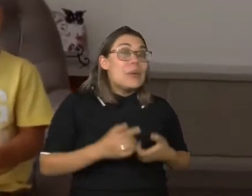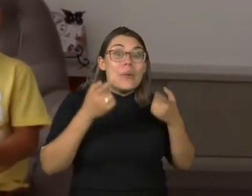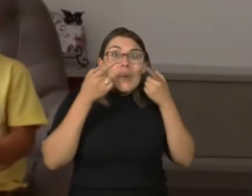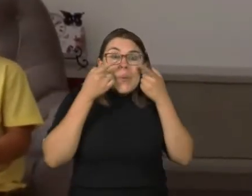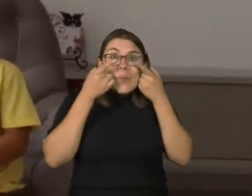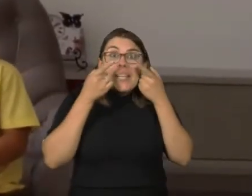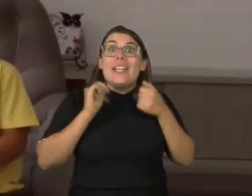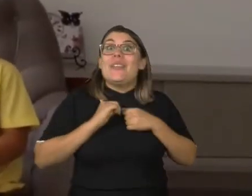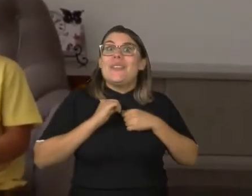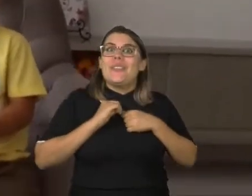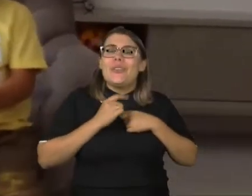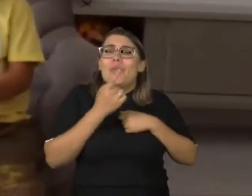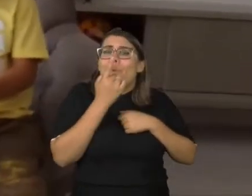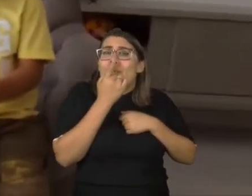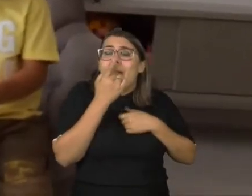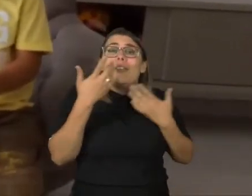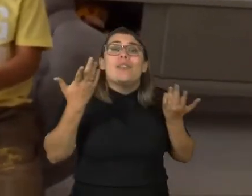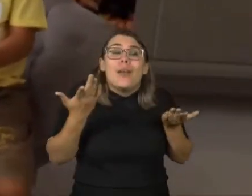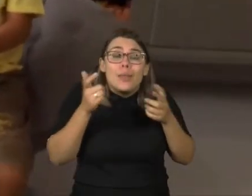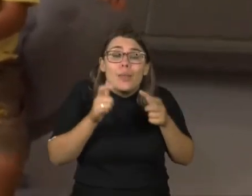E o narizinho?